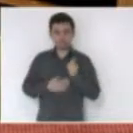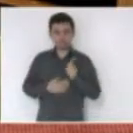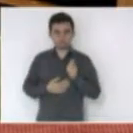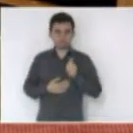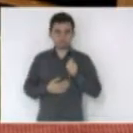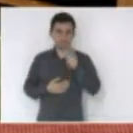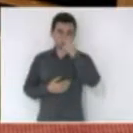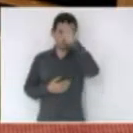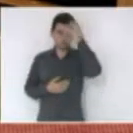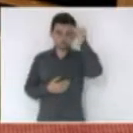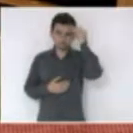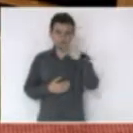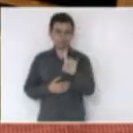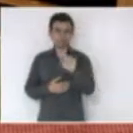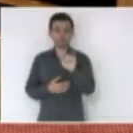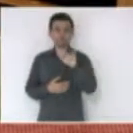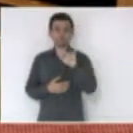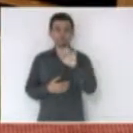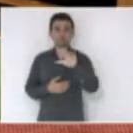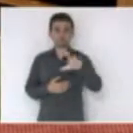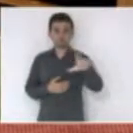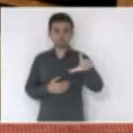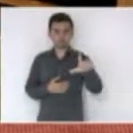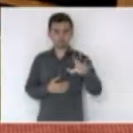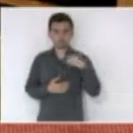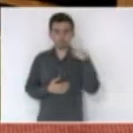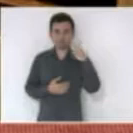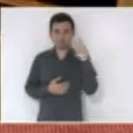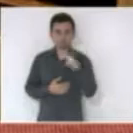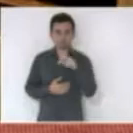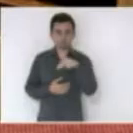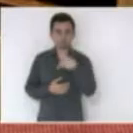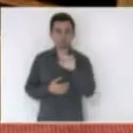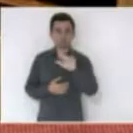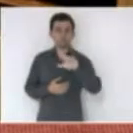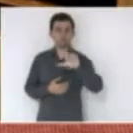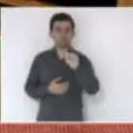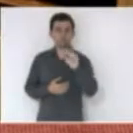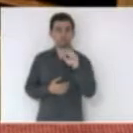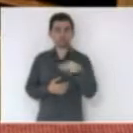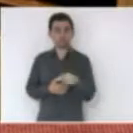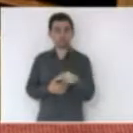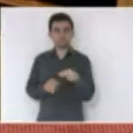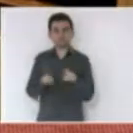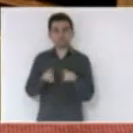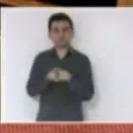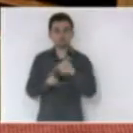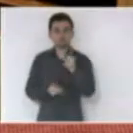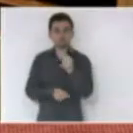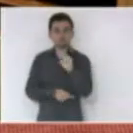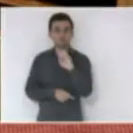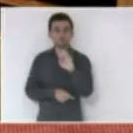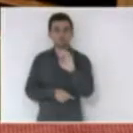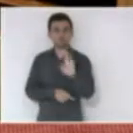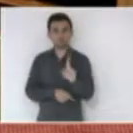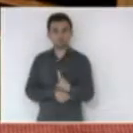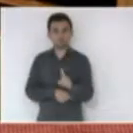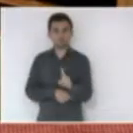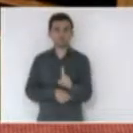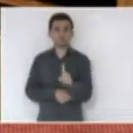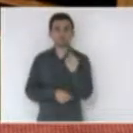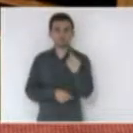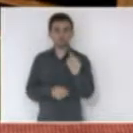do prefeito Daniel de São João Batista o vereador Milson e o Sr. José Sardo que representa a comunidade italiana lá